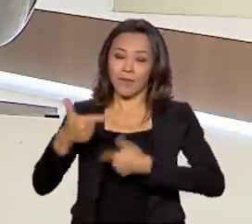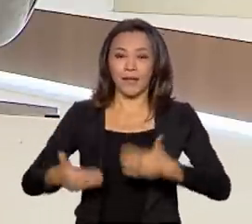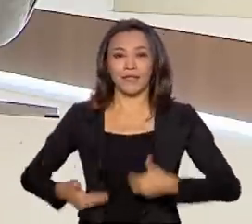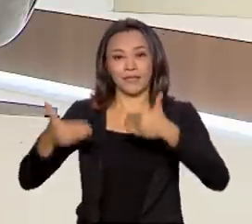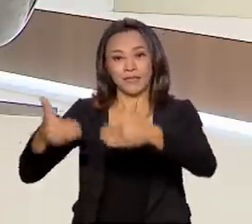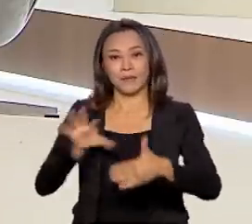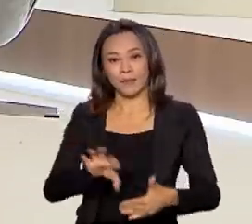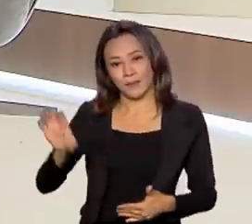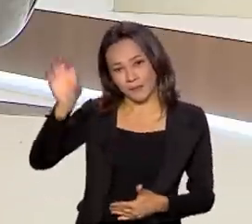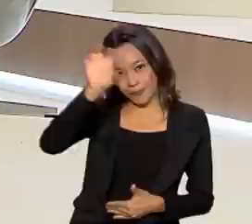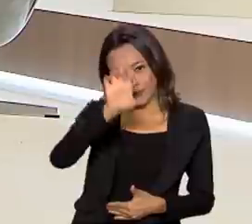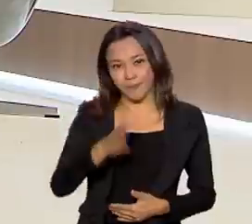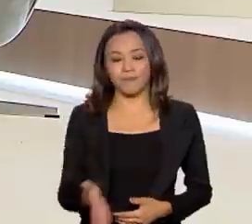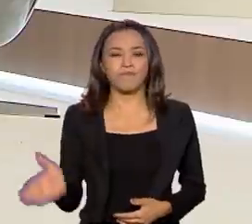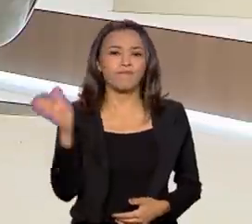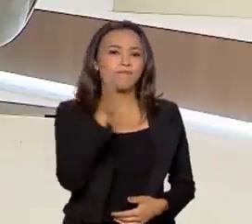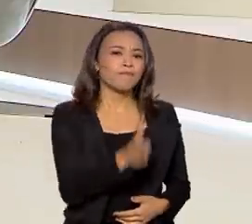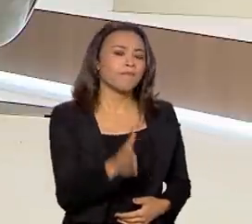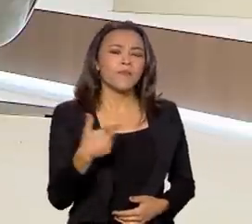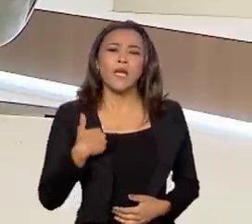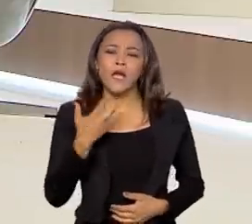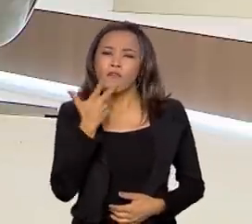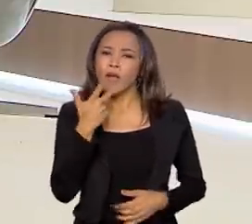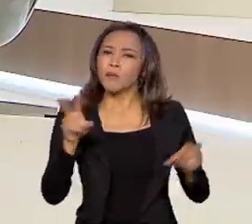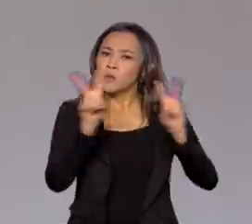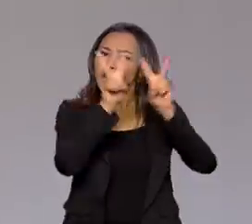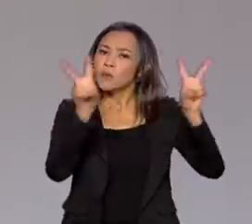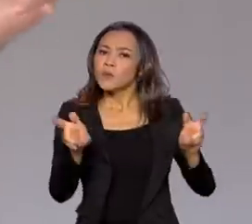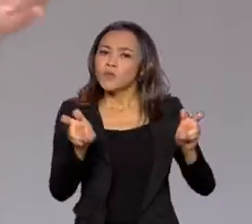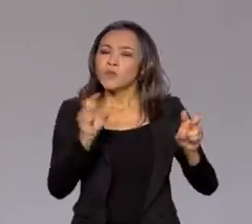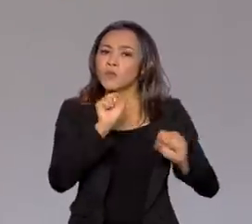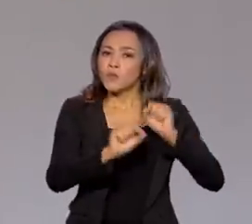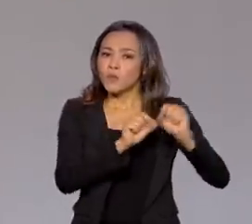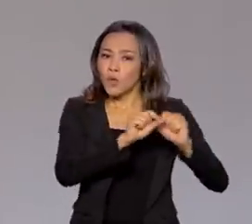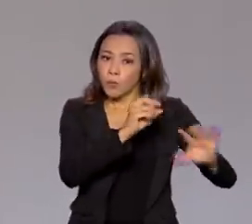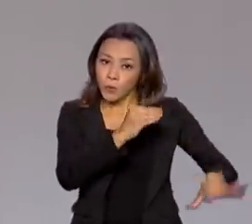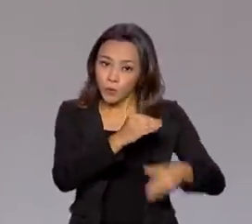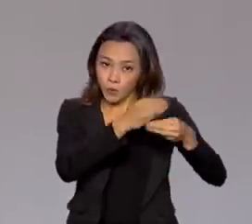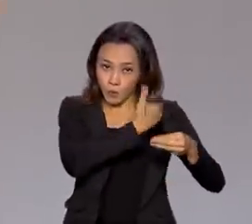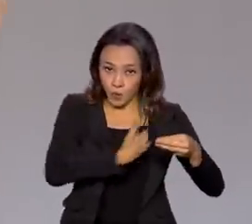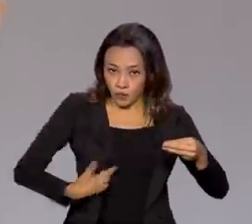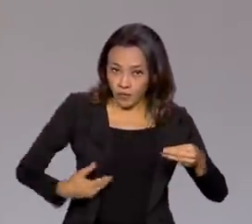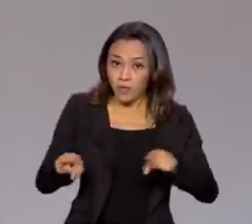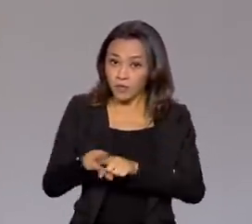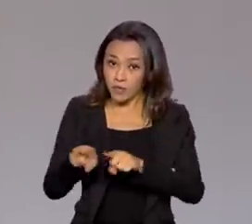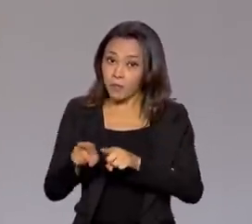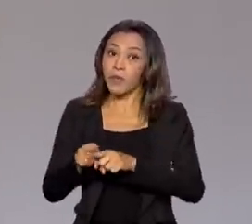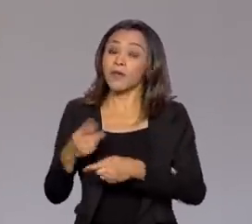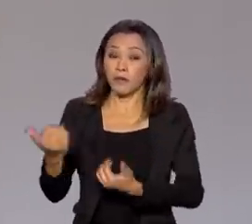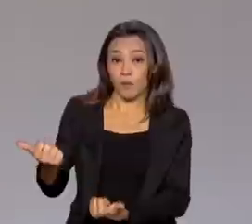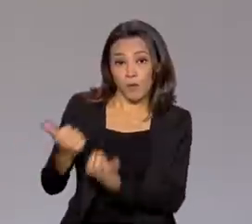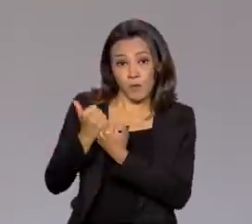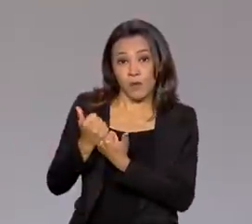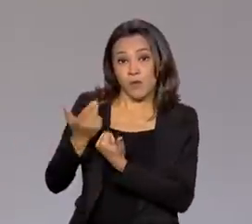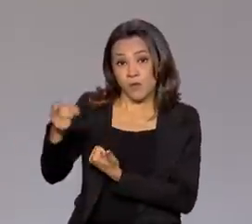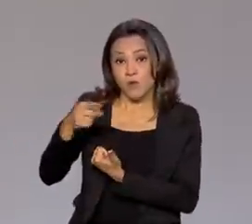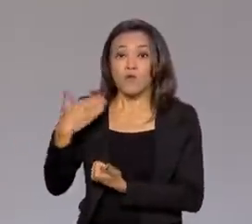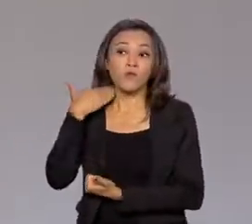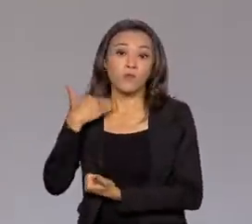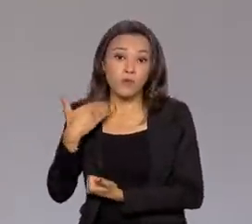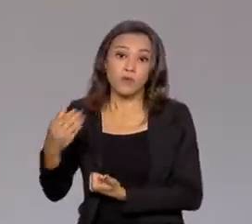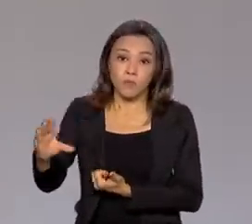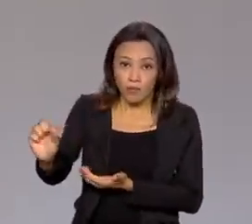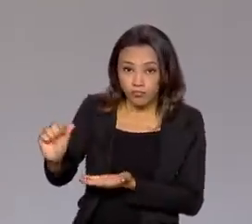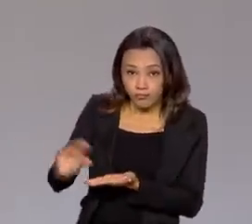Regional. Secretário, falamos um pouquinho da produção subsidiada e financiada no primeiro bloco. Agora eu queria falar com o senhor